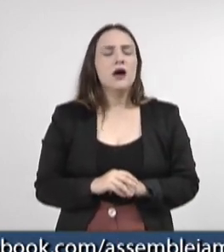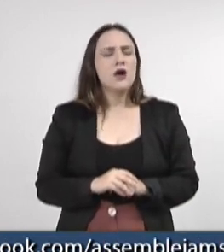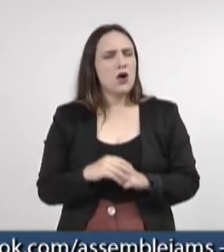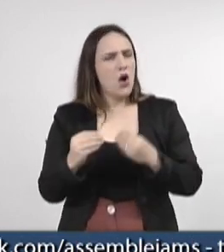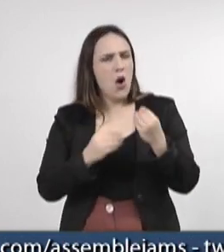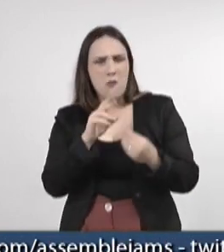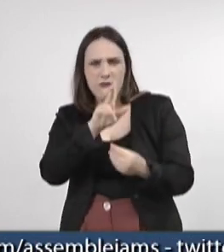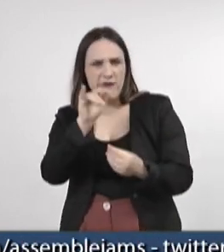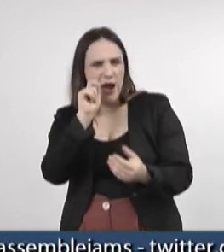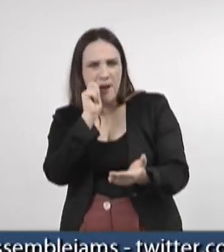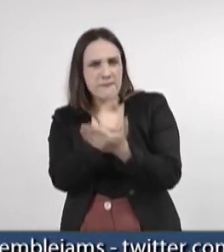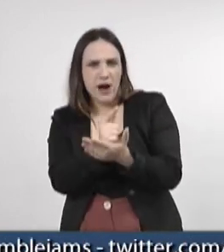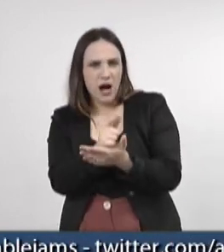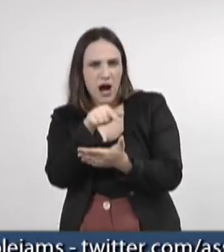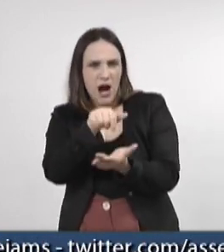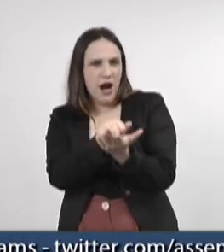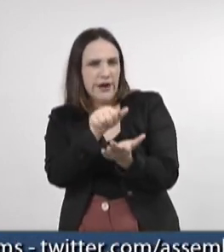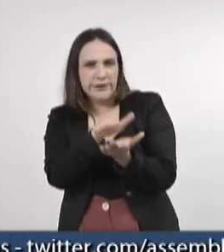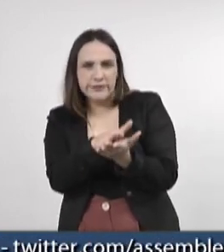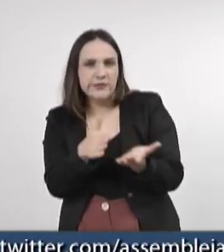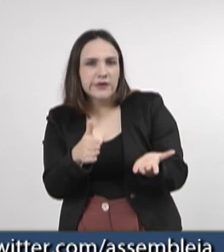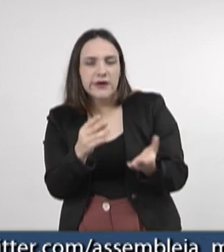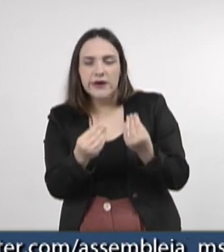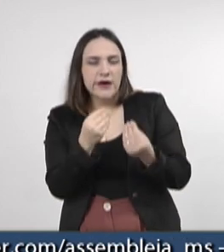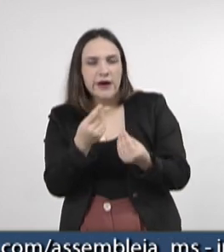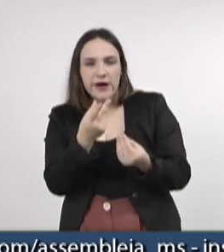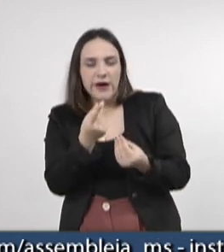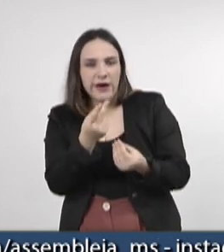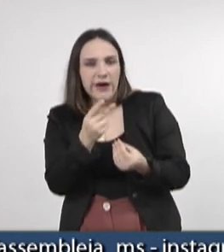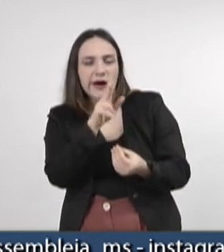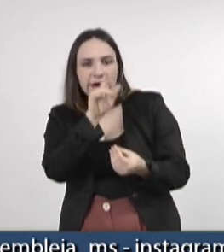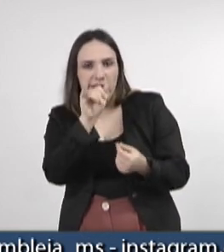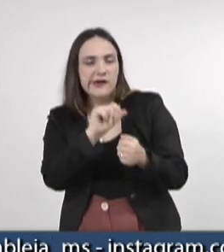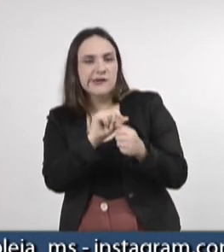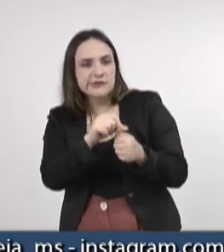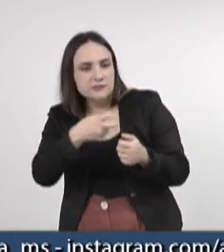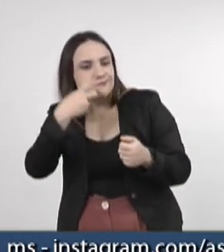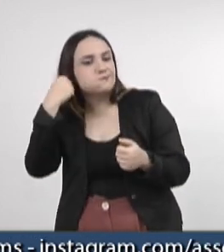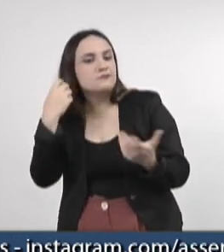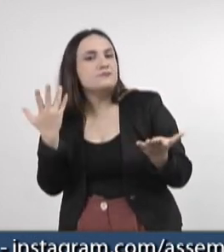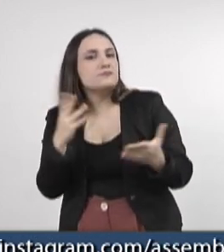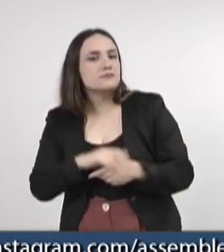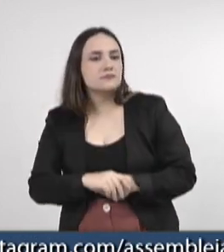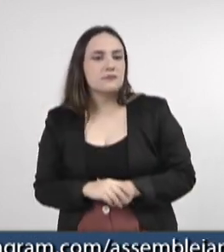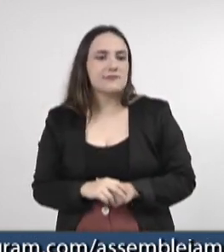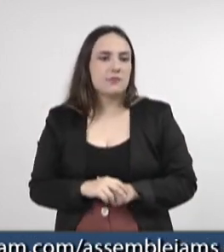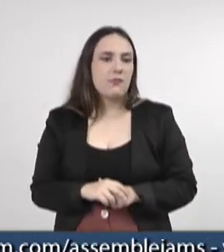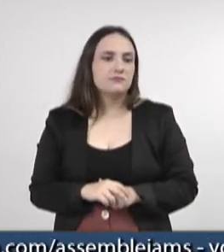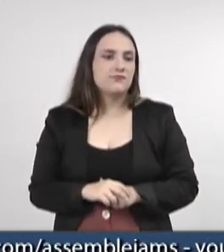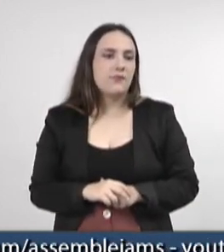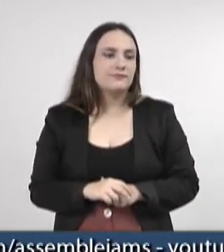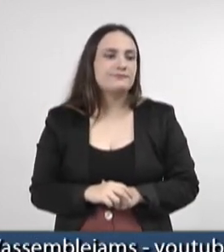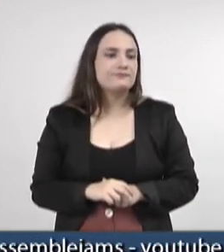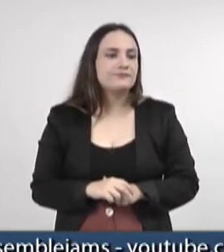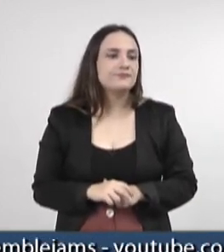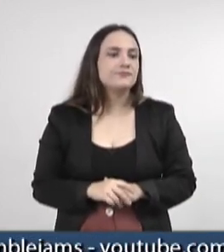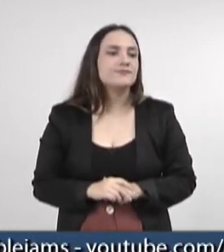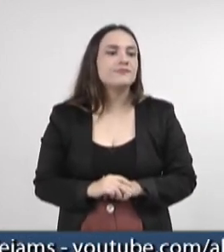dos valores referentes a essas multas. Sr. Presidente,